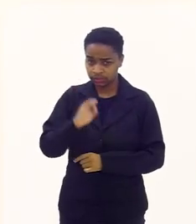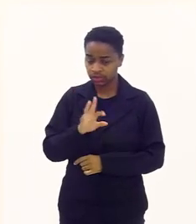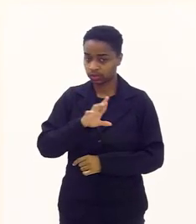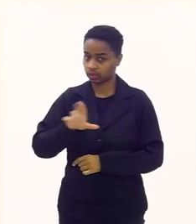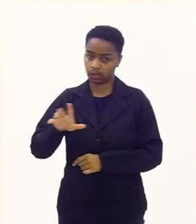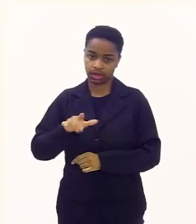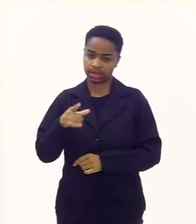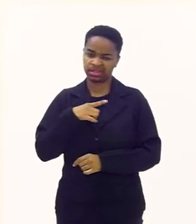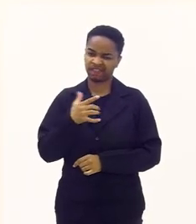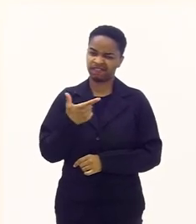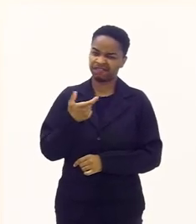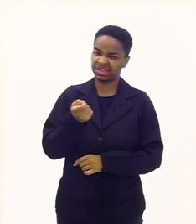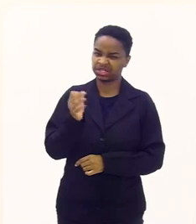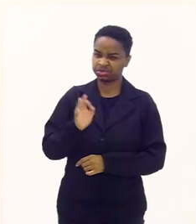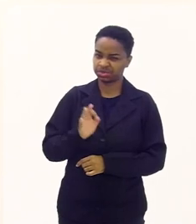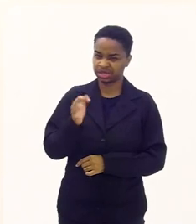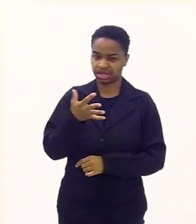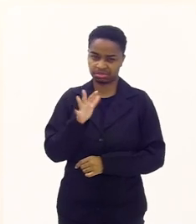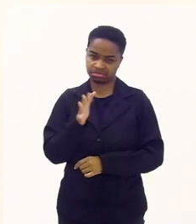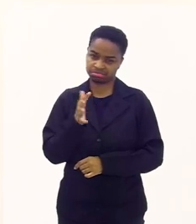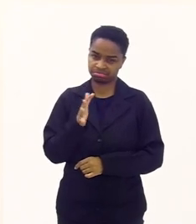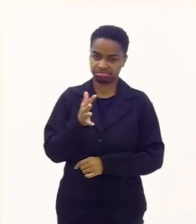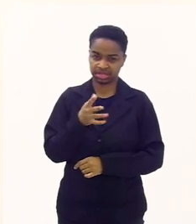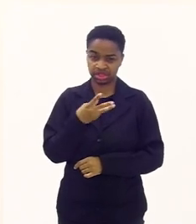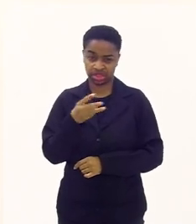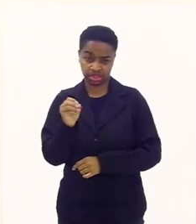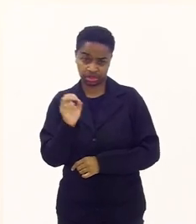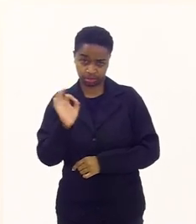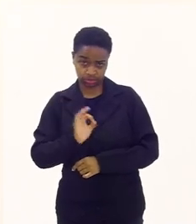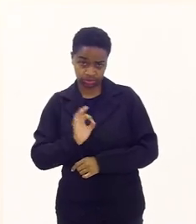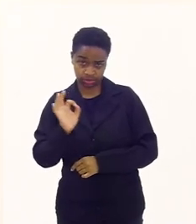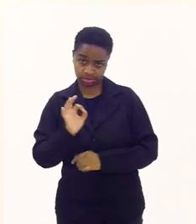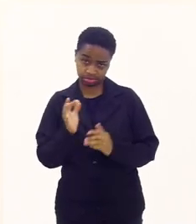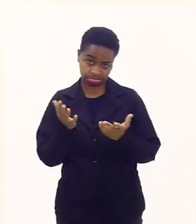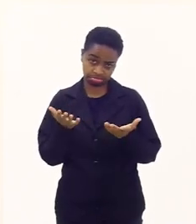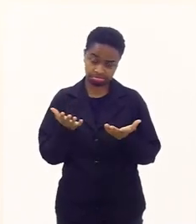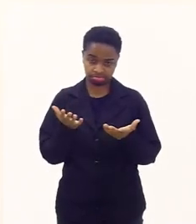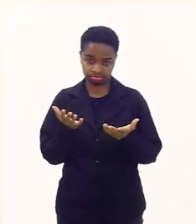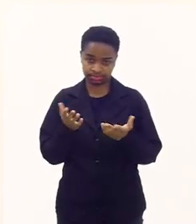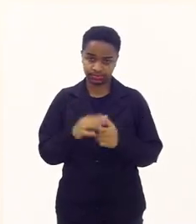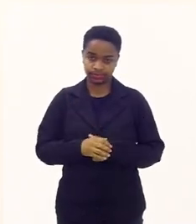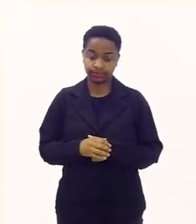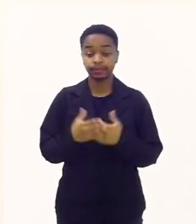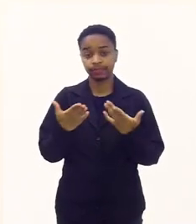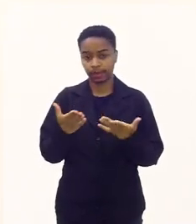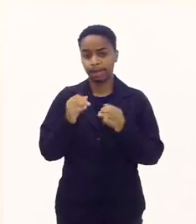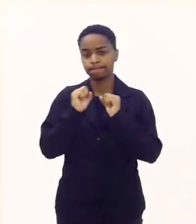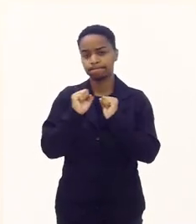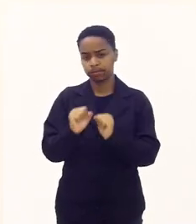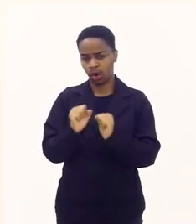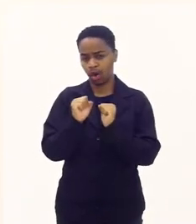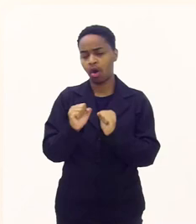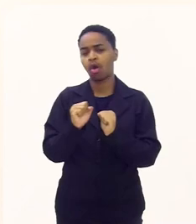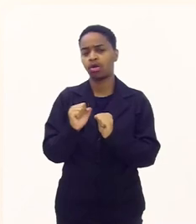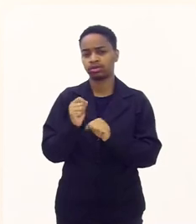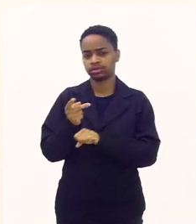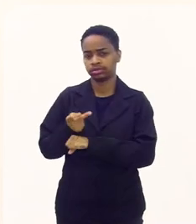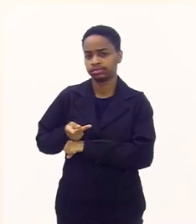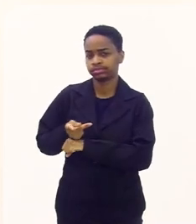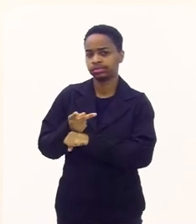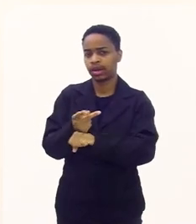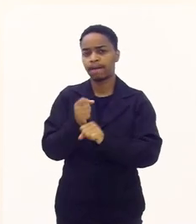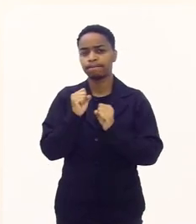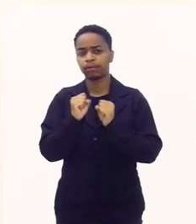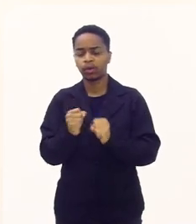% tá gente é 20% 30% então você pode sim